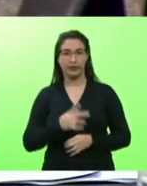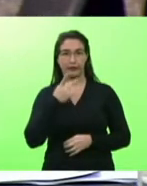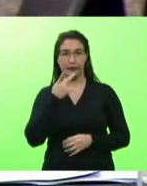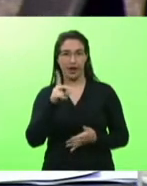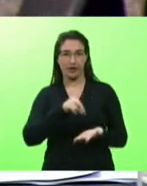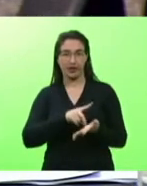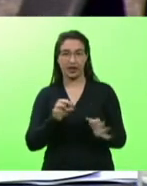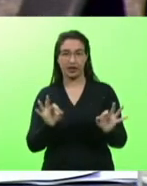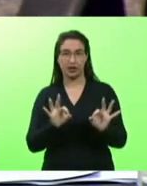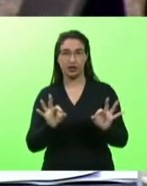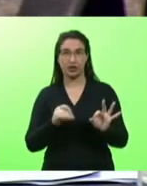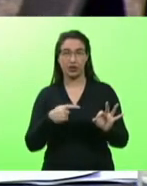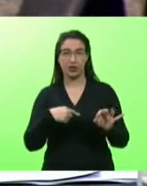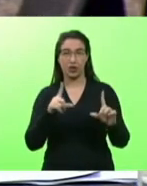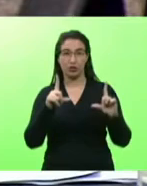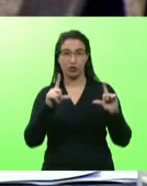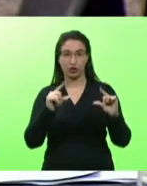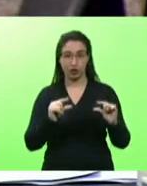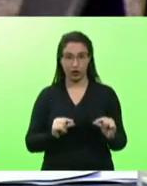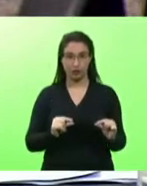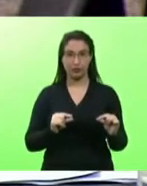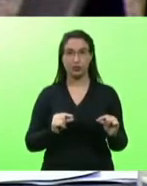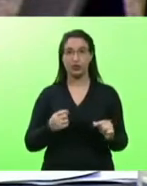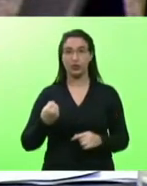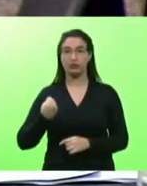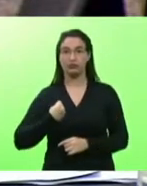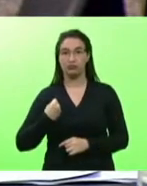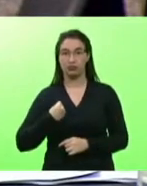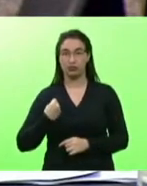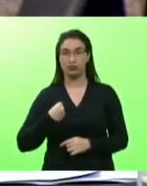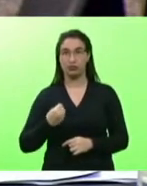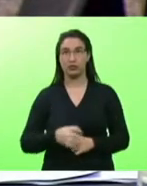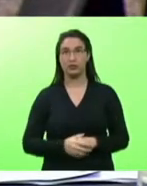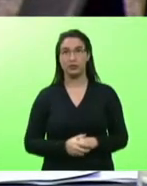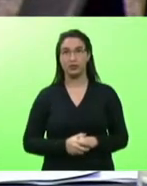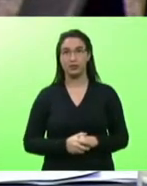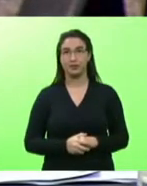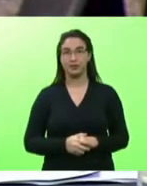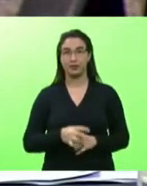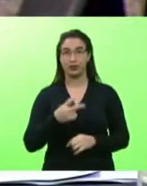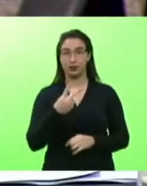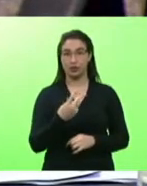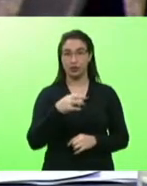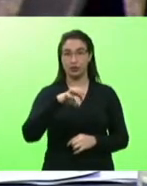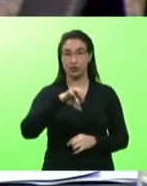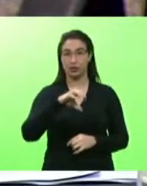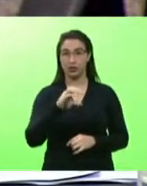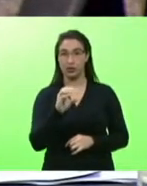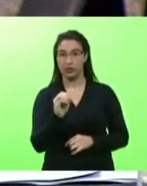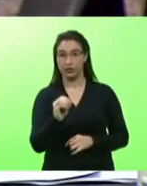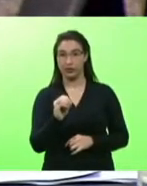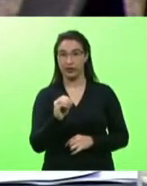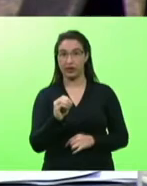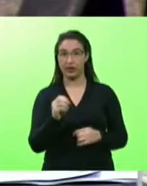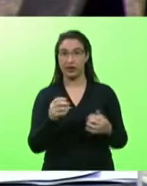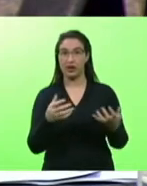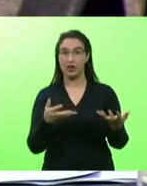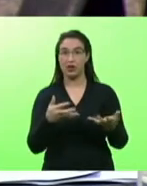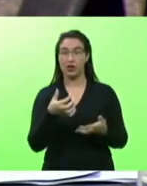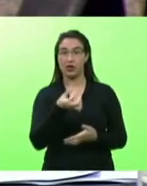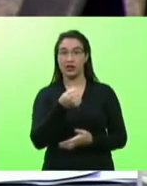disse que ia diminuir drasticamente os números. E que de 290 foram para 60 pessoas